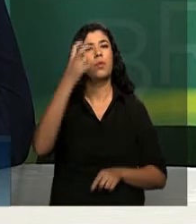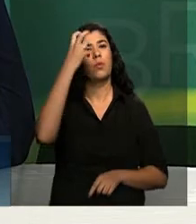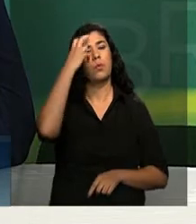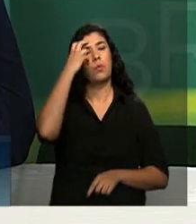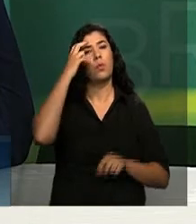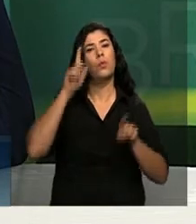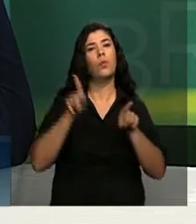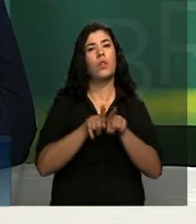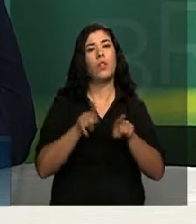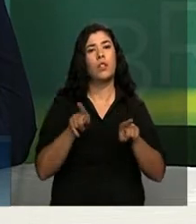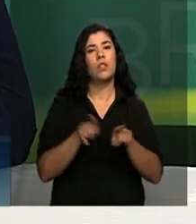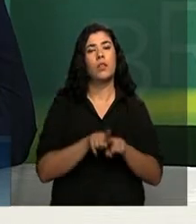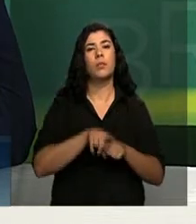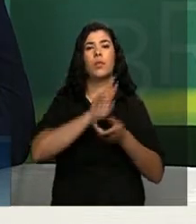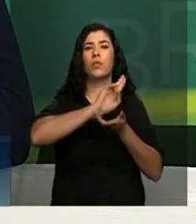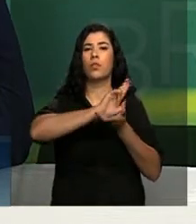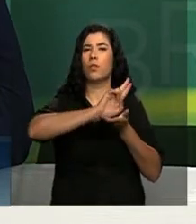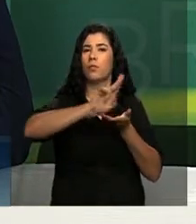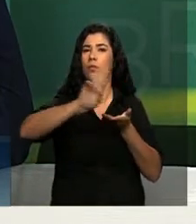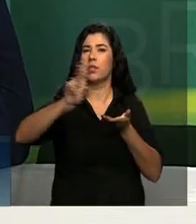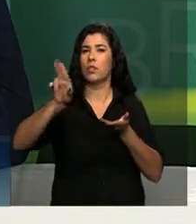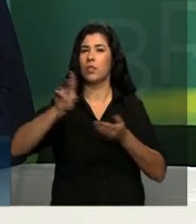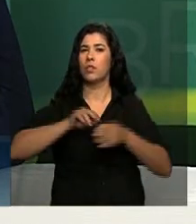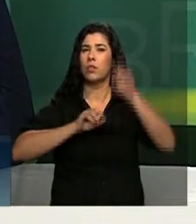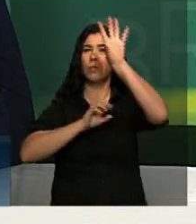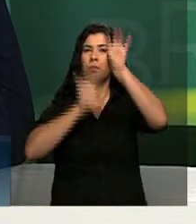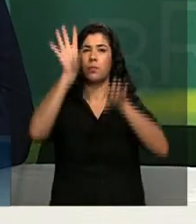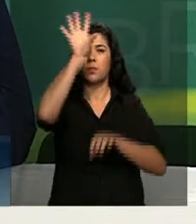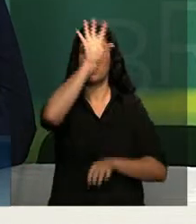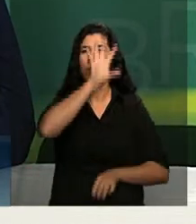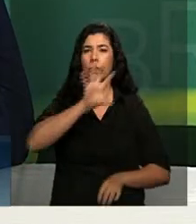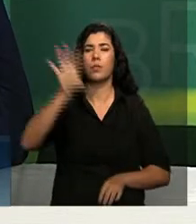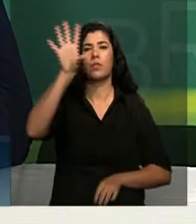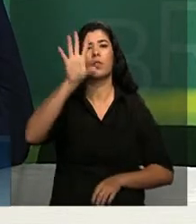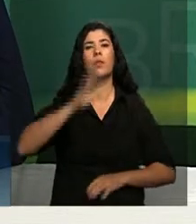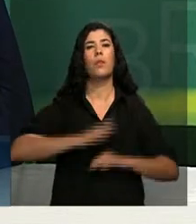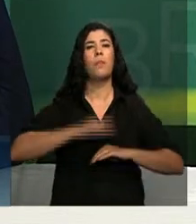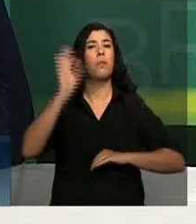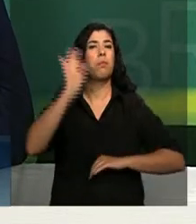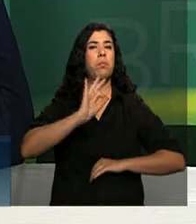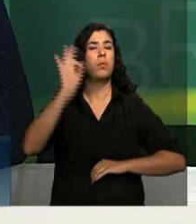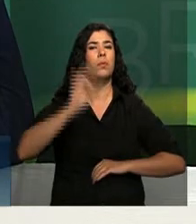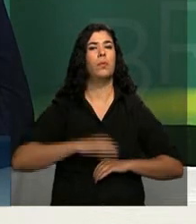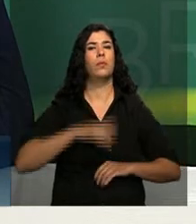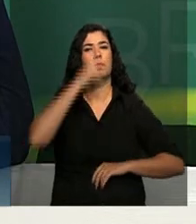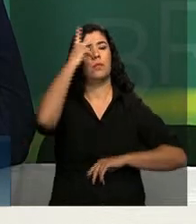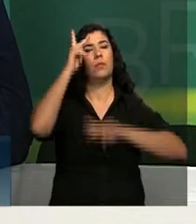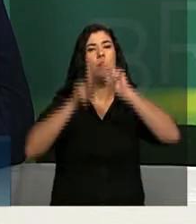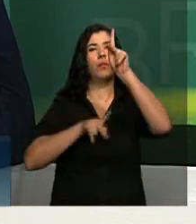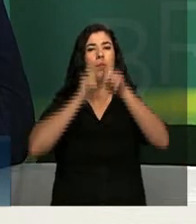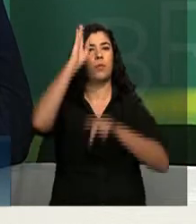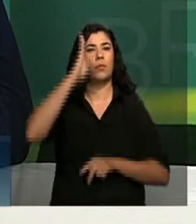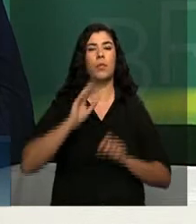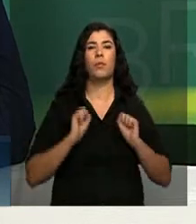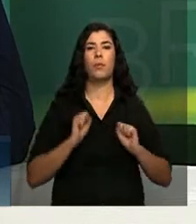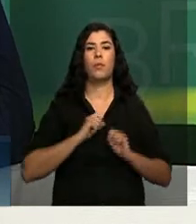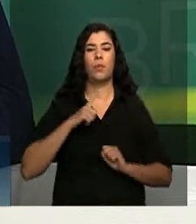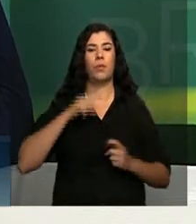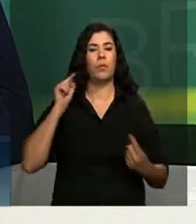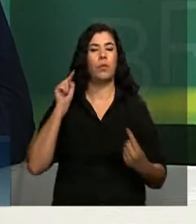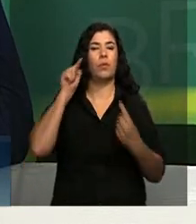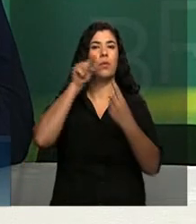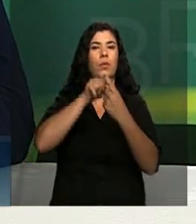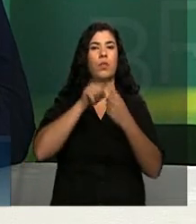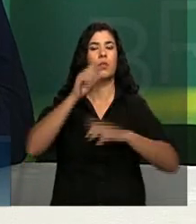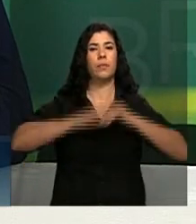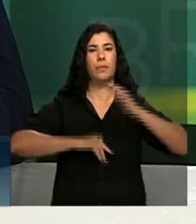respeitando as diversidades regionais, para que a maior parcela possível da população brasileira possa ter acesso aos